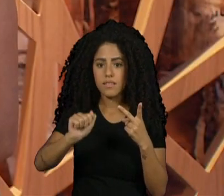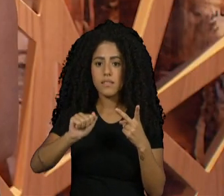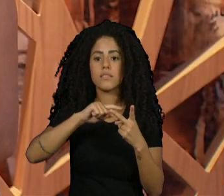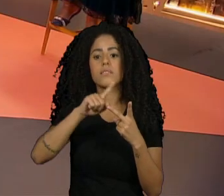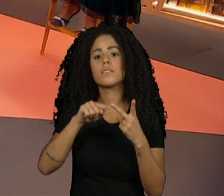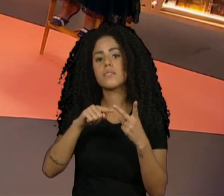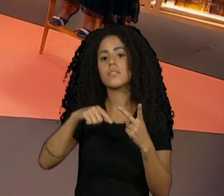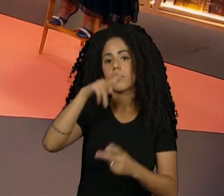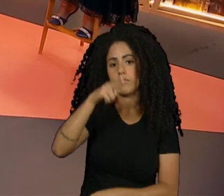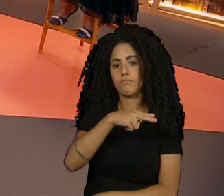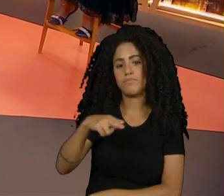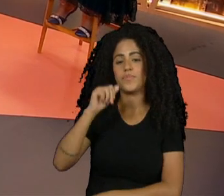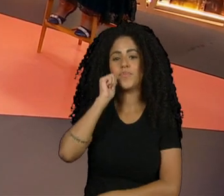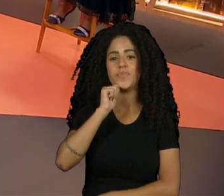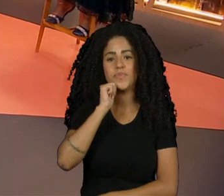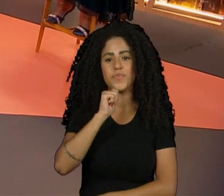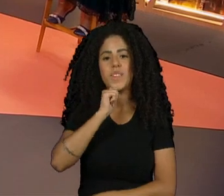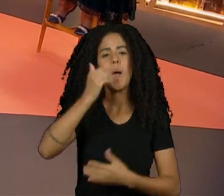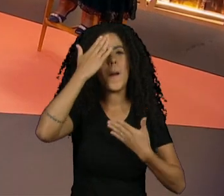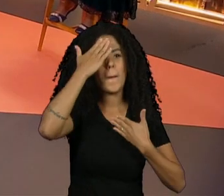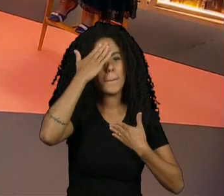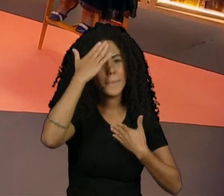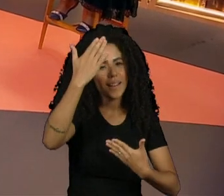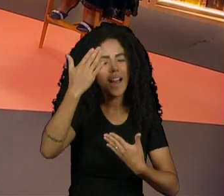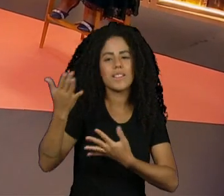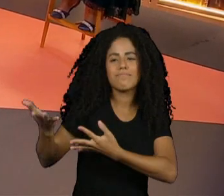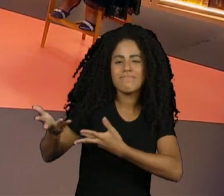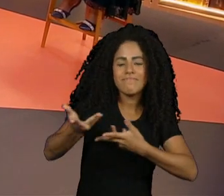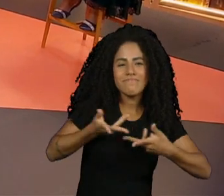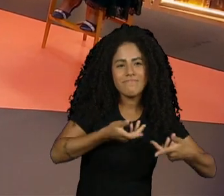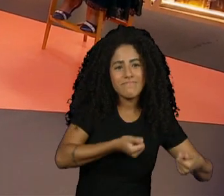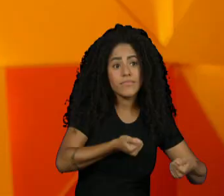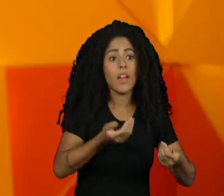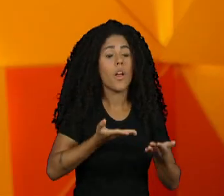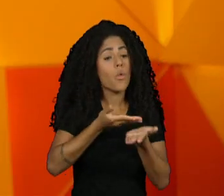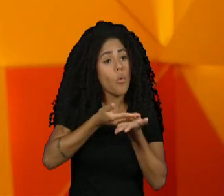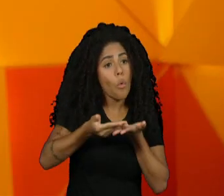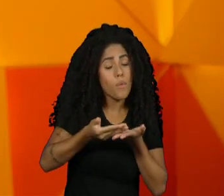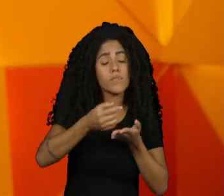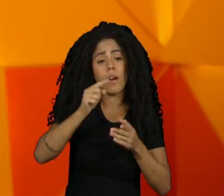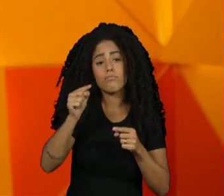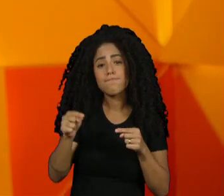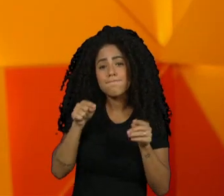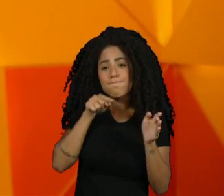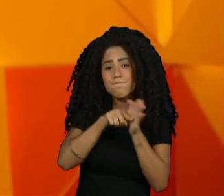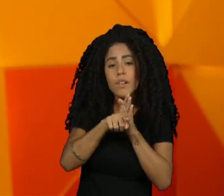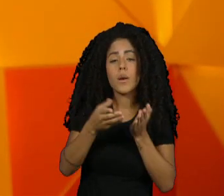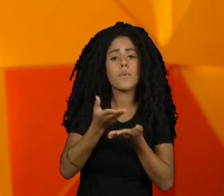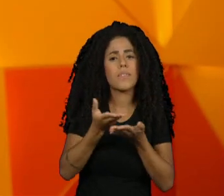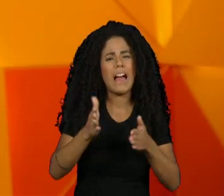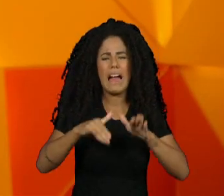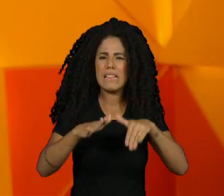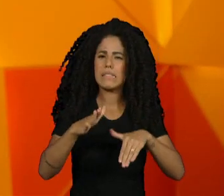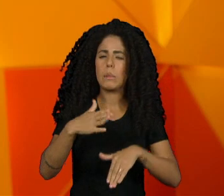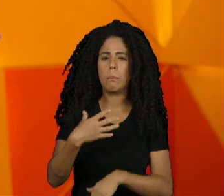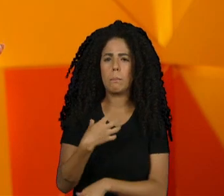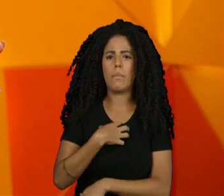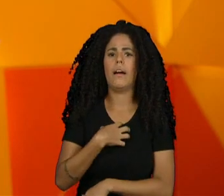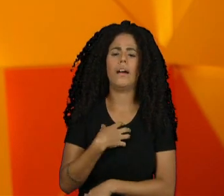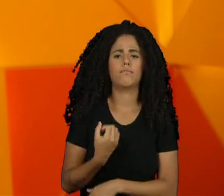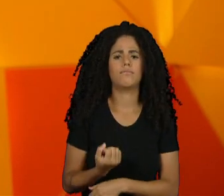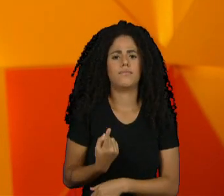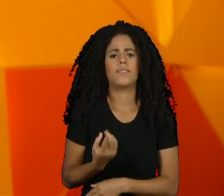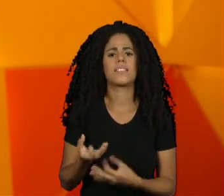Salvador. Muito obrigada pela presença de vocês aqui. Eu já quero começar fazendo uma pergunta que muitas vezes para alguns soa